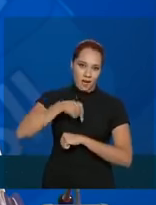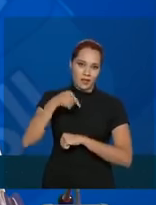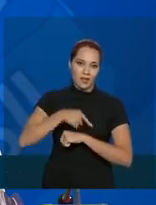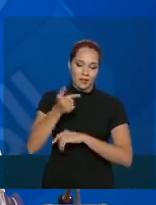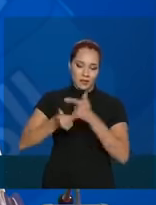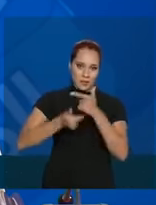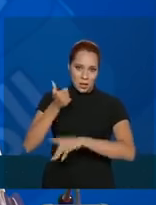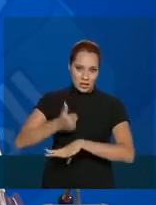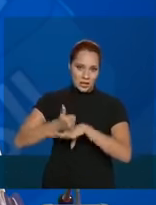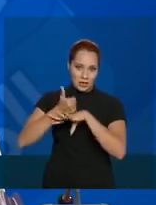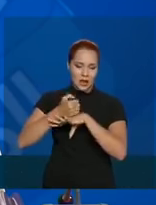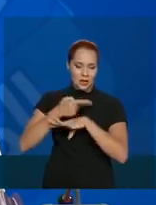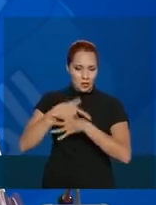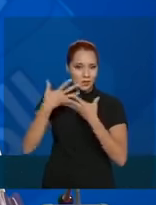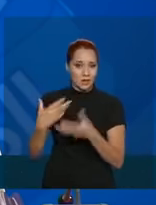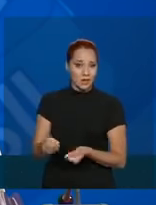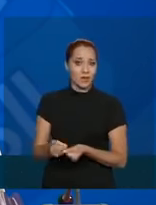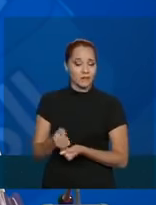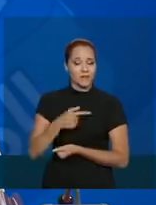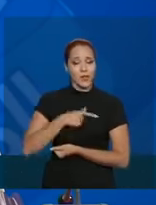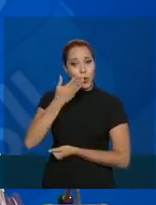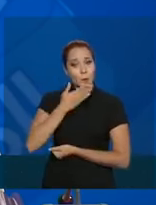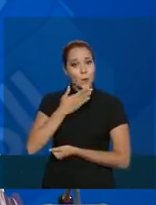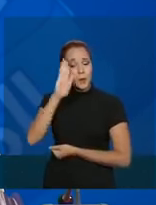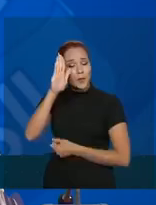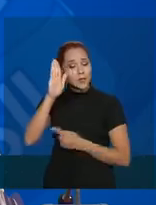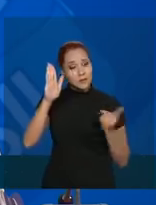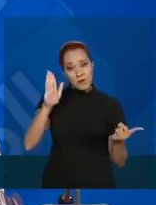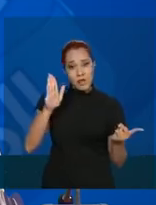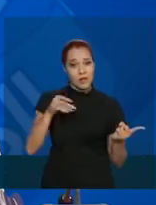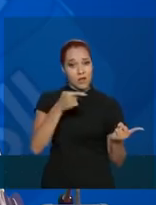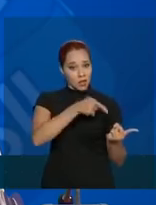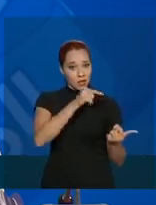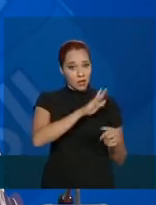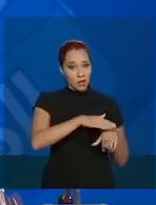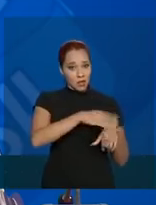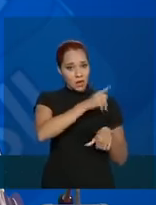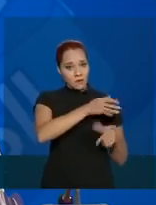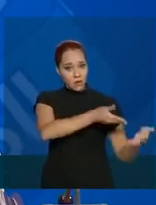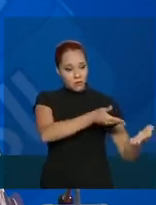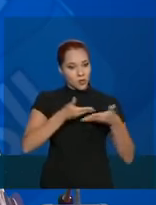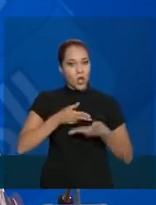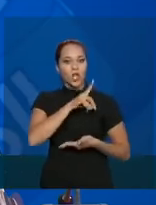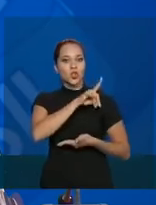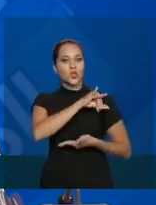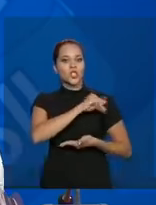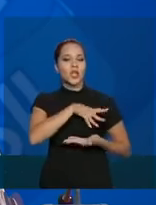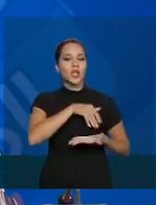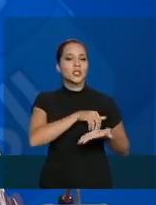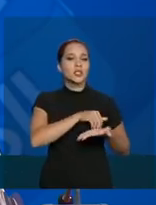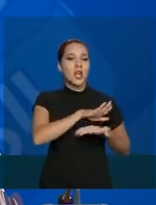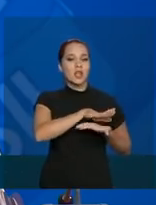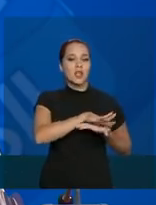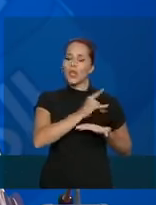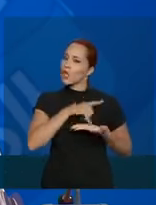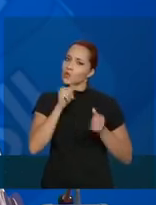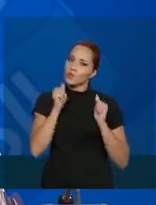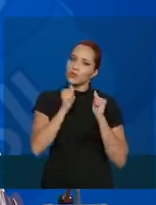aceitei e eu tenho um compromisso com o ministro Mandetta. Ele me convidou, dia que ele sair, eu saio junto com ele.